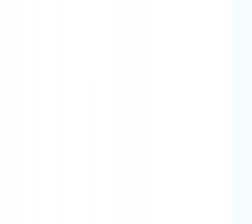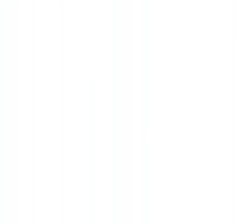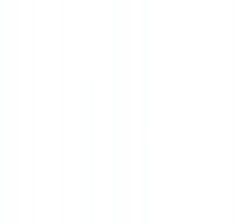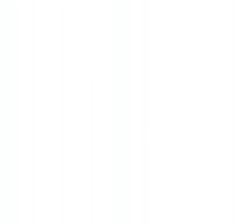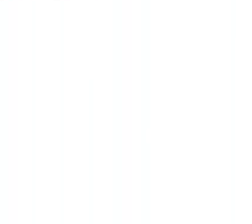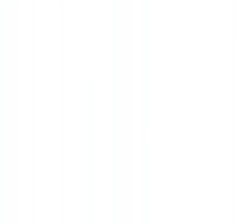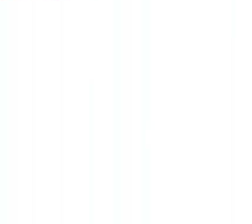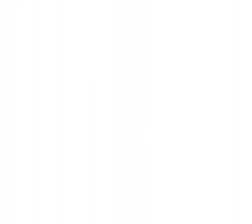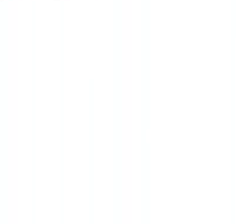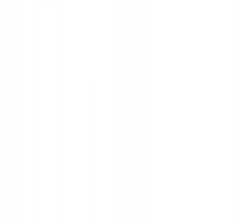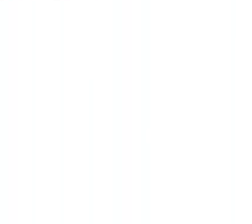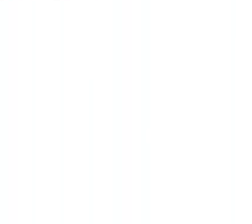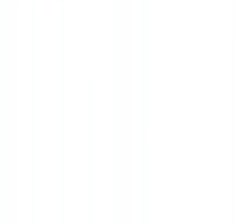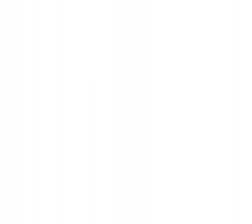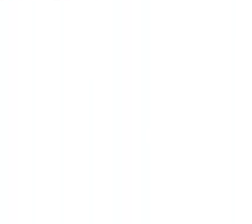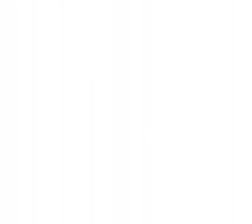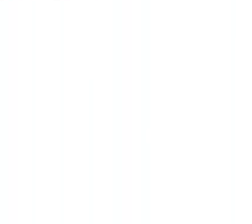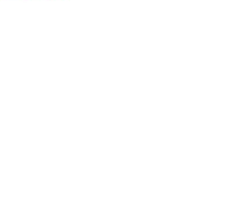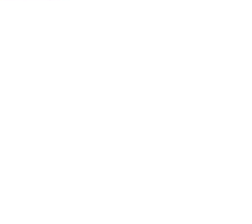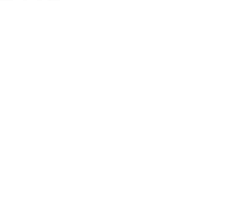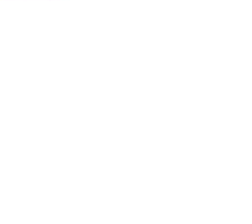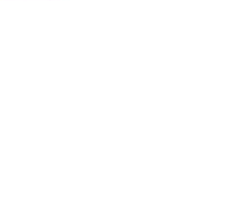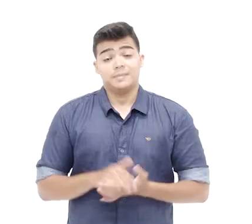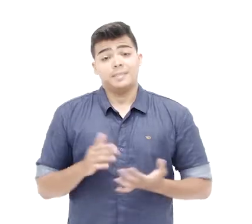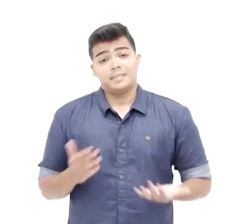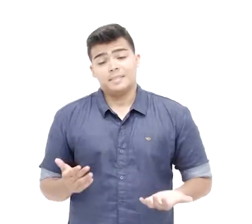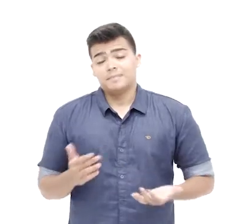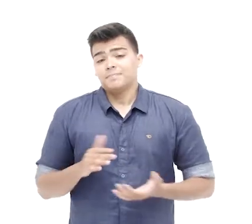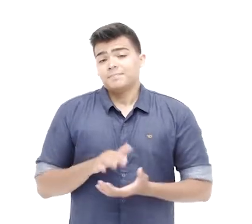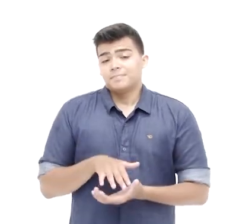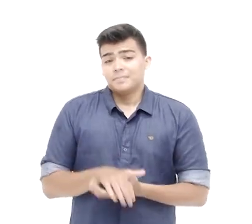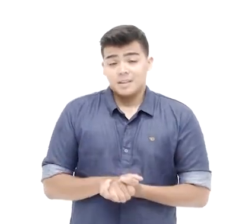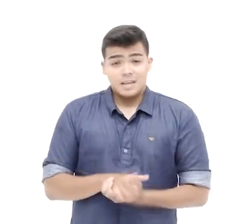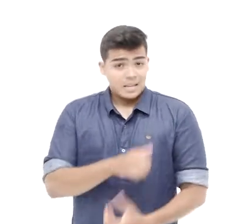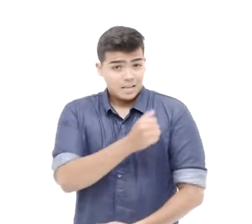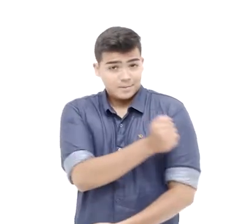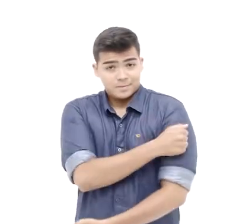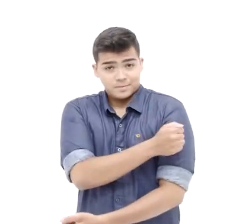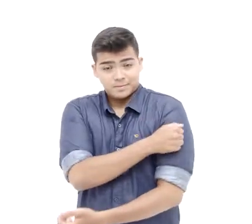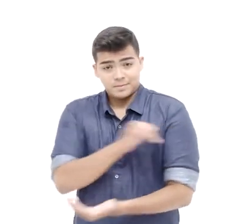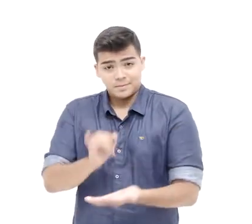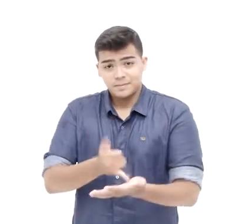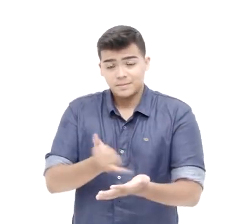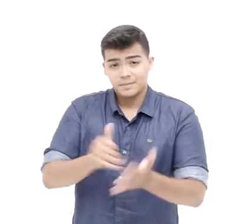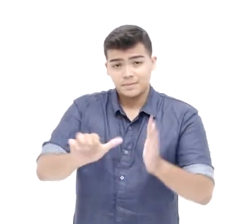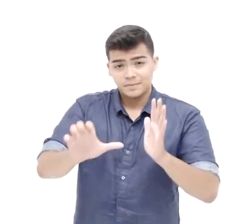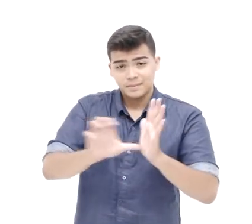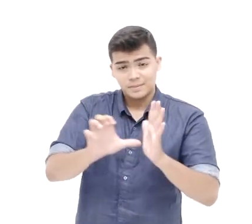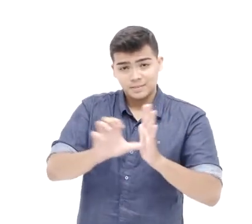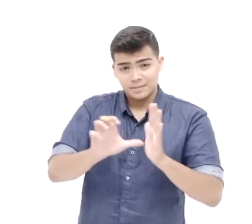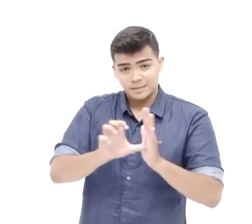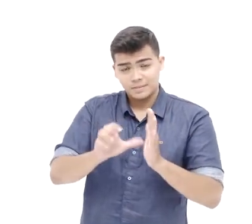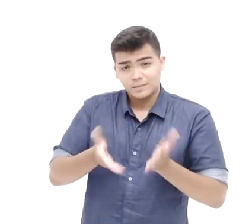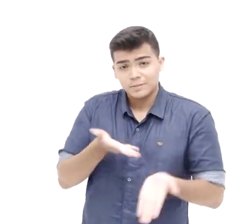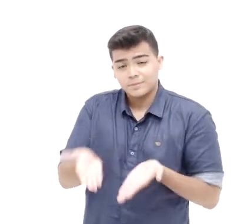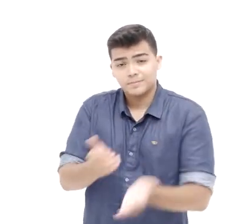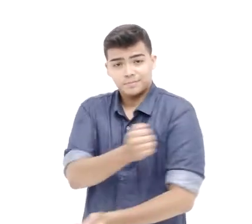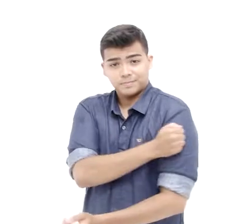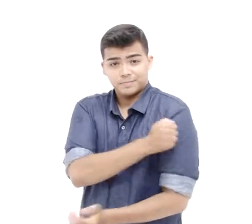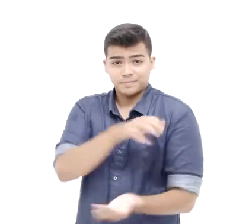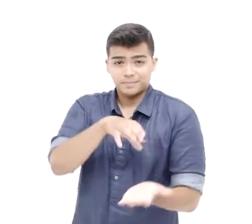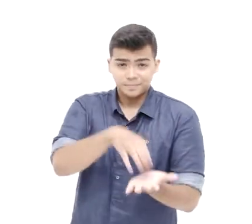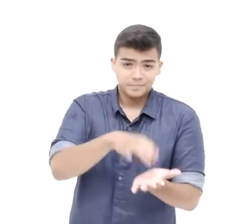Quais documentos são necessários para fazer as inscrições? Bem, para o aluno se inscrever no edital de assistente estudantil do campus João